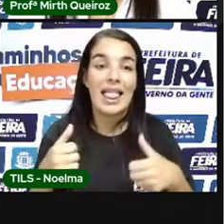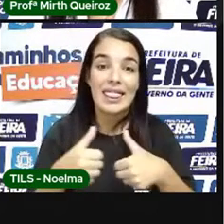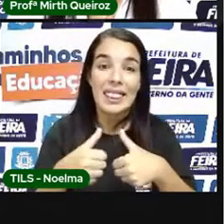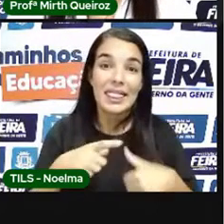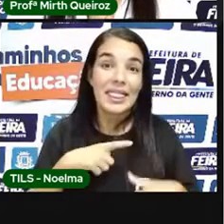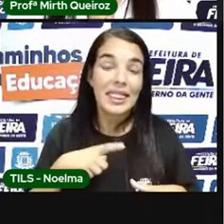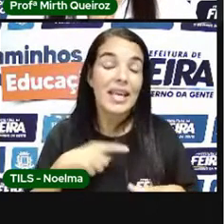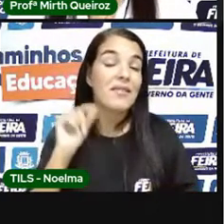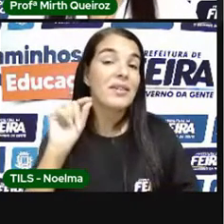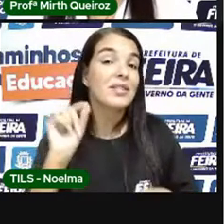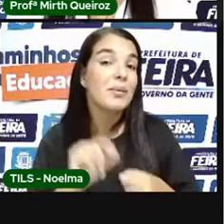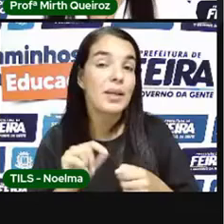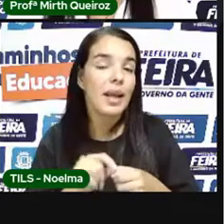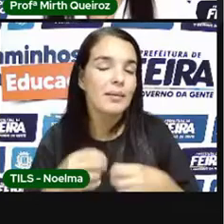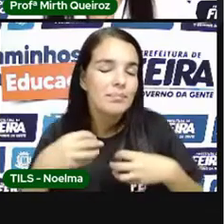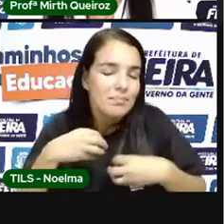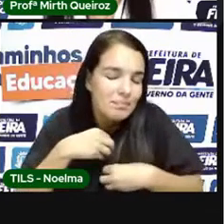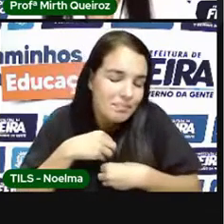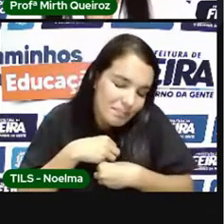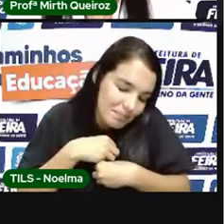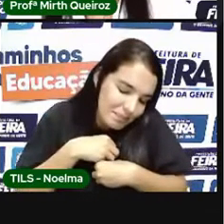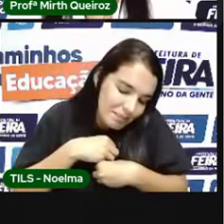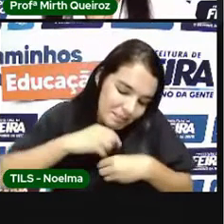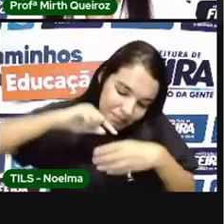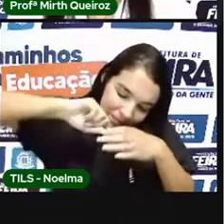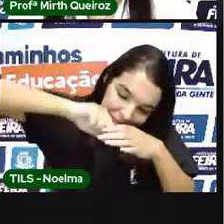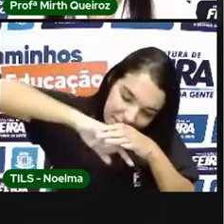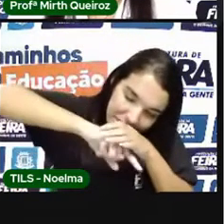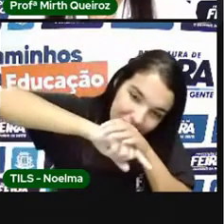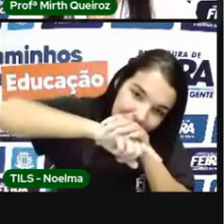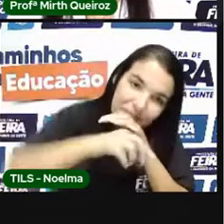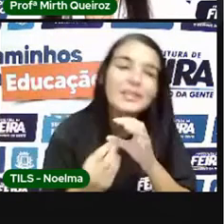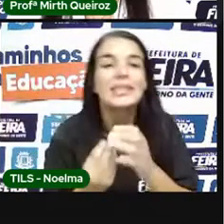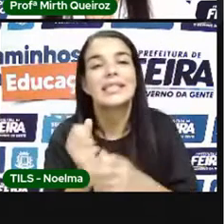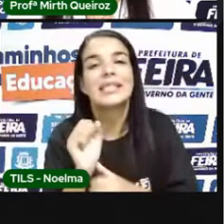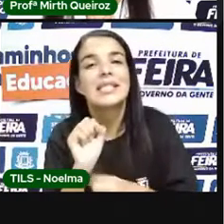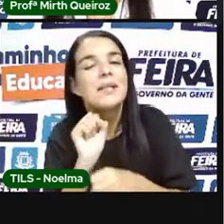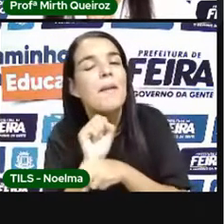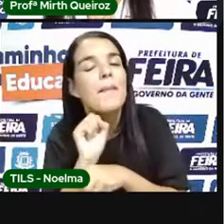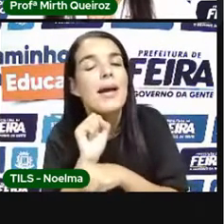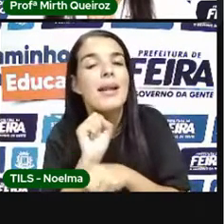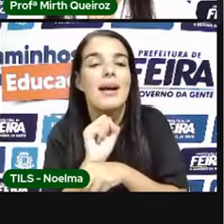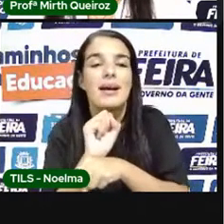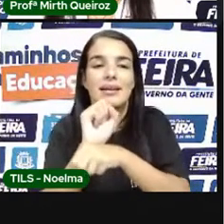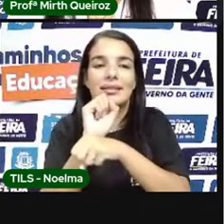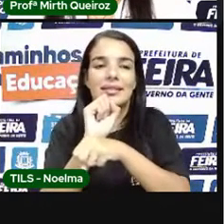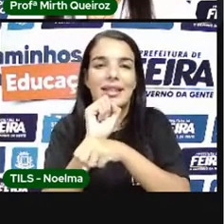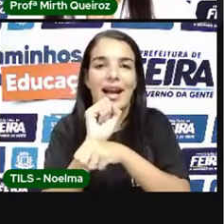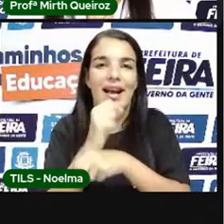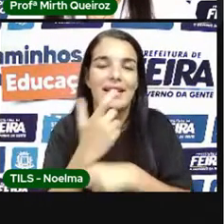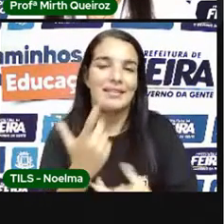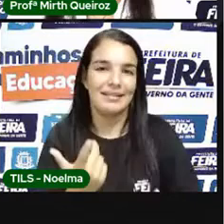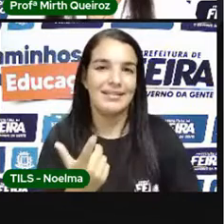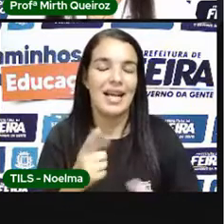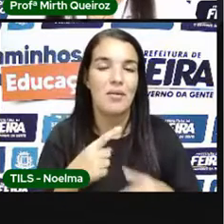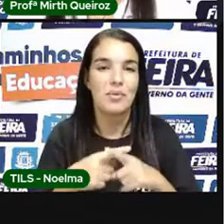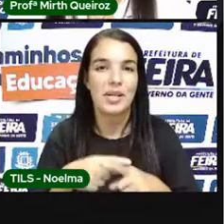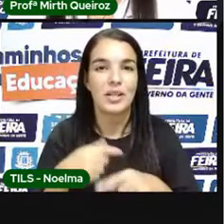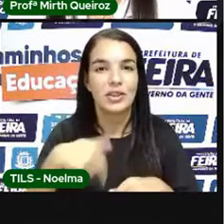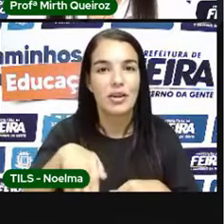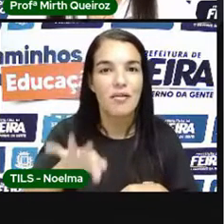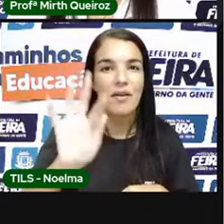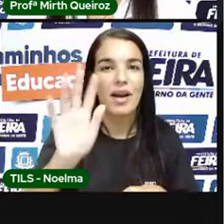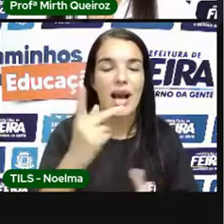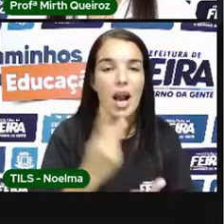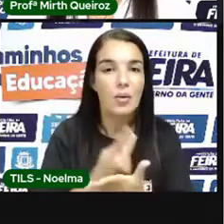que Fazer Pegar aquela Sementinha E plantar Aquela árvore De esperança Que ela Só vai acontecer Quando as pessoas Se